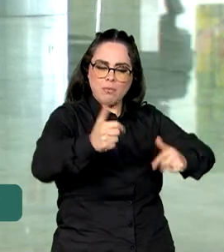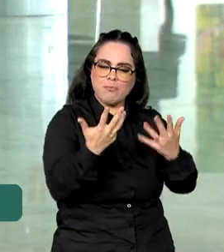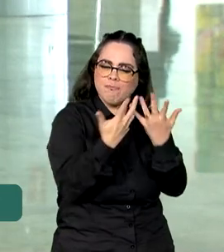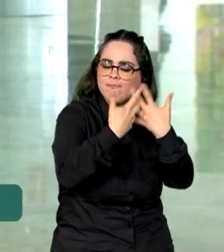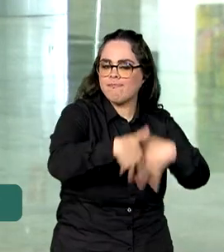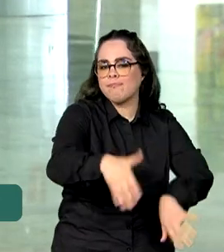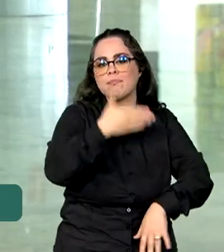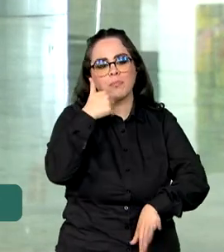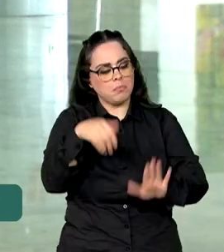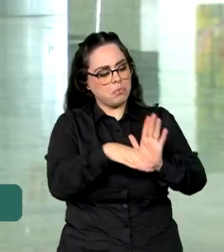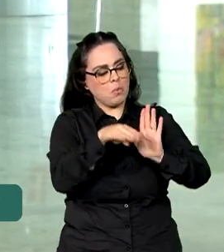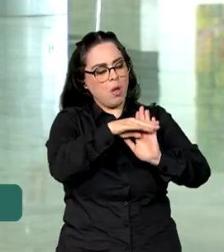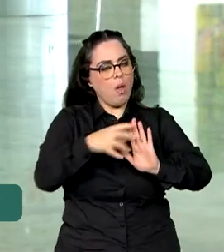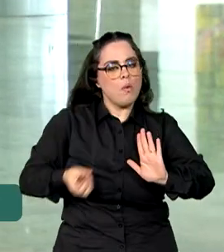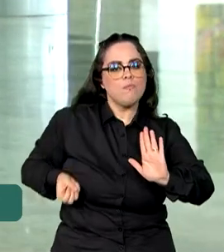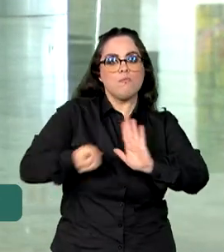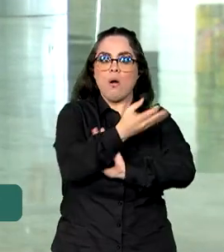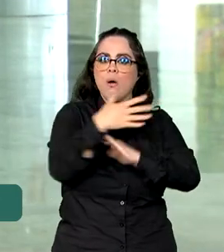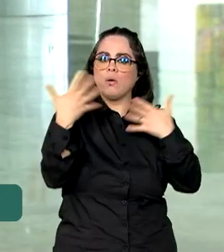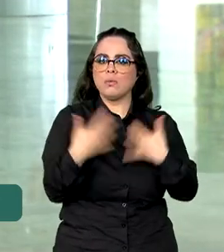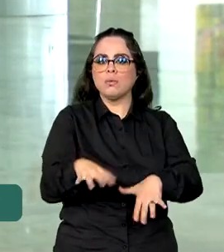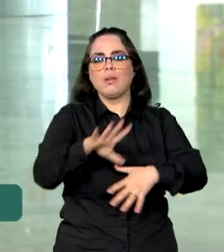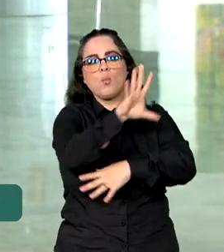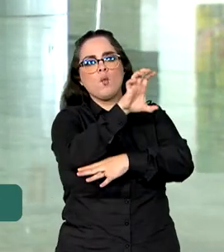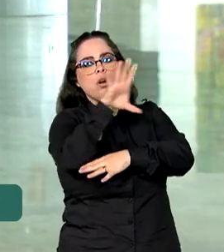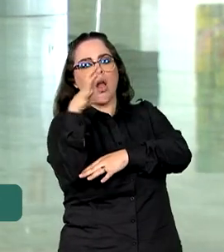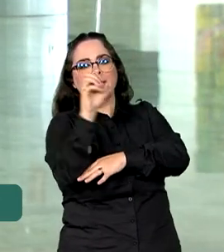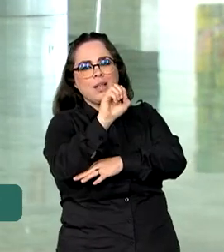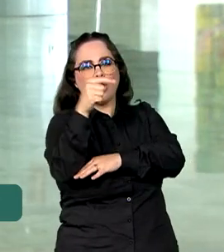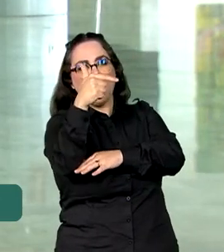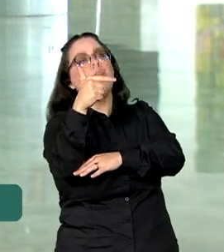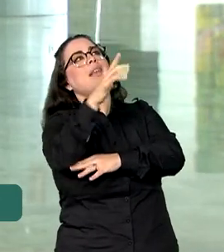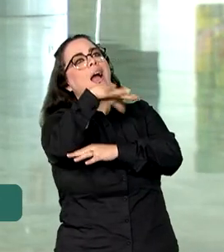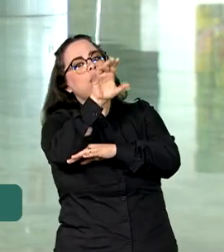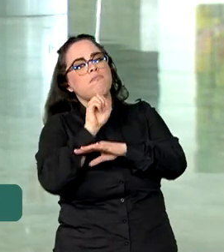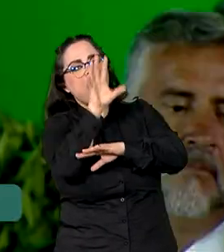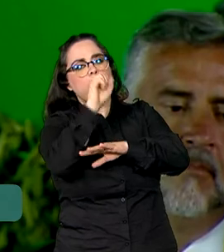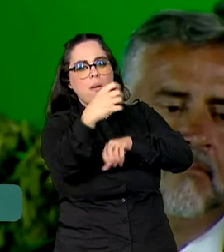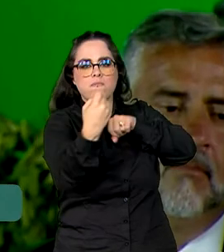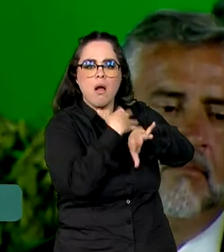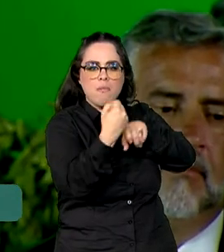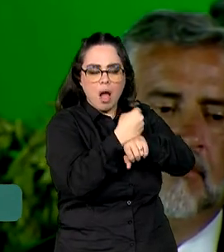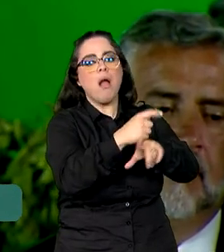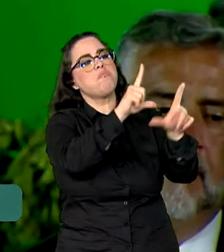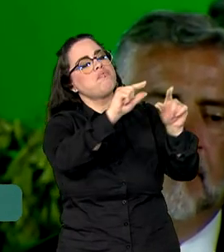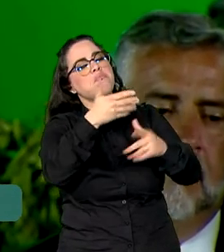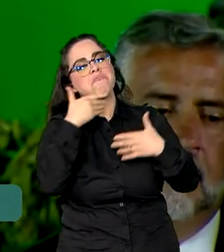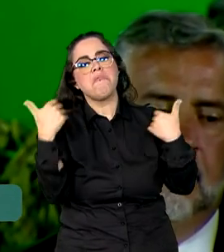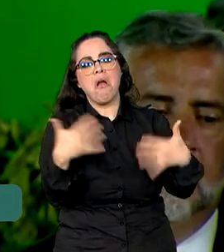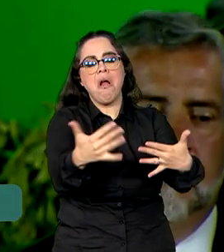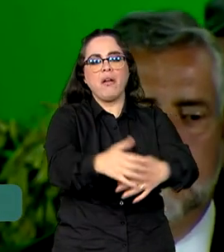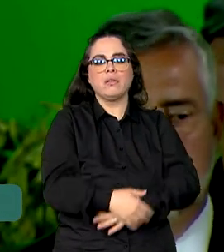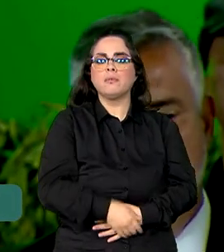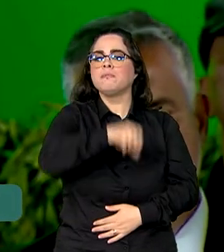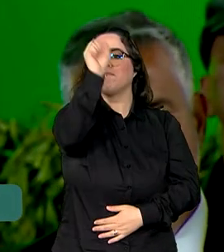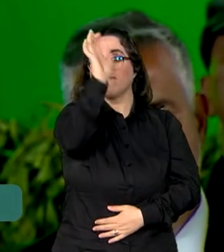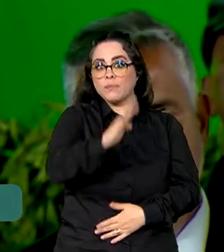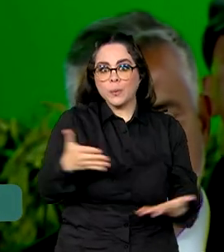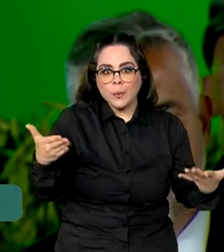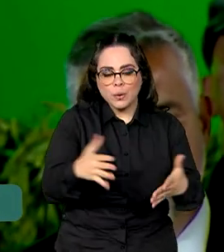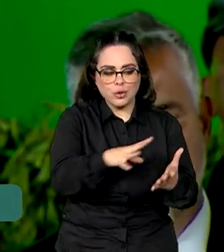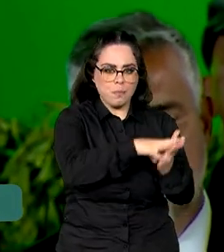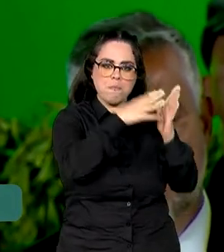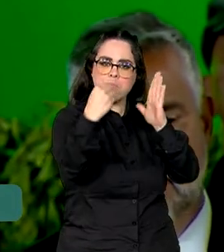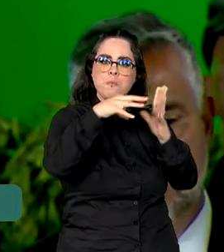programa é considerado inovador na descarbonização da matriz de transportes e mobilidade. O Brasil hoje é um modelo para o mundo.